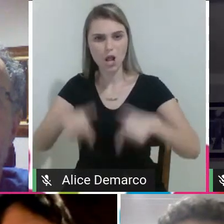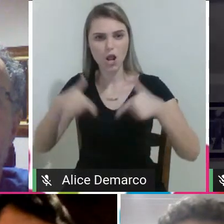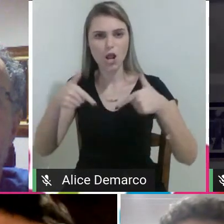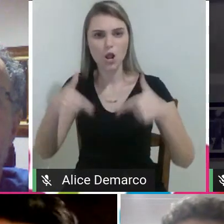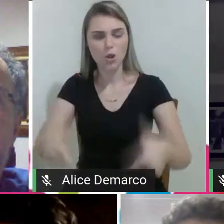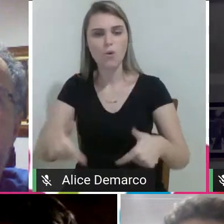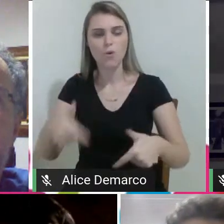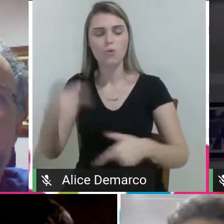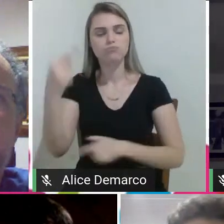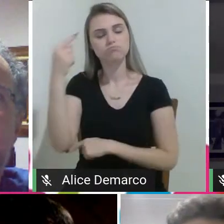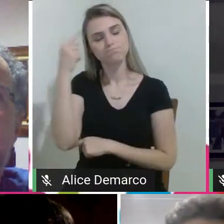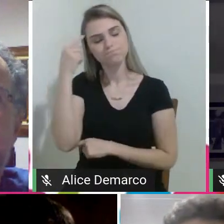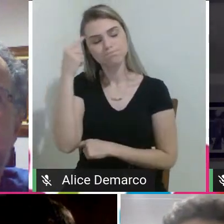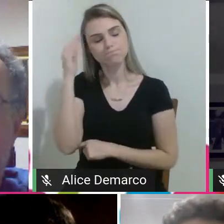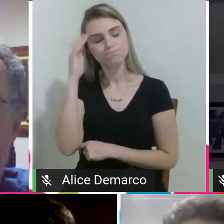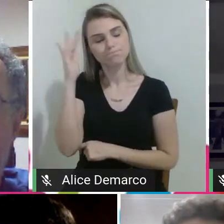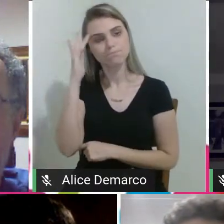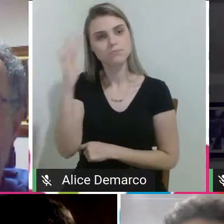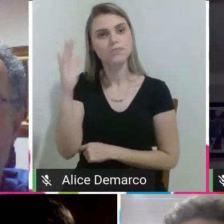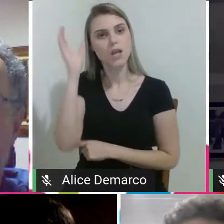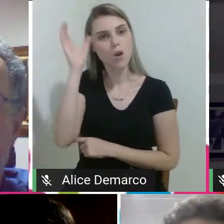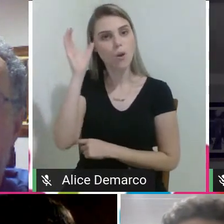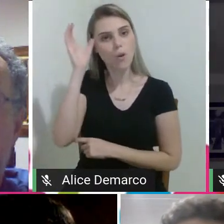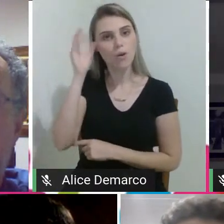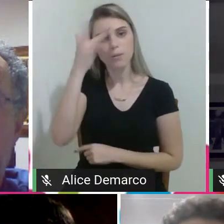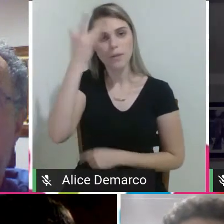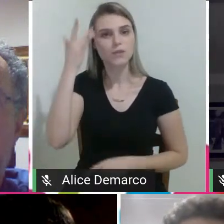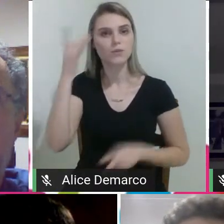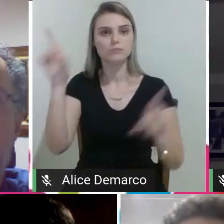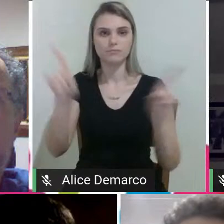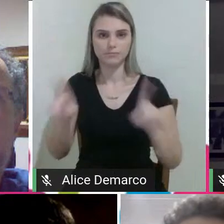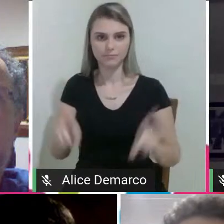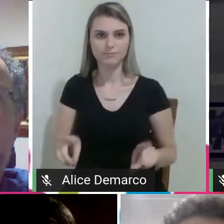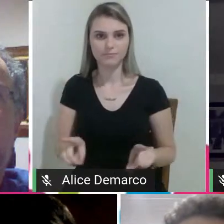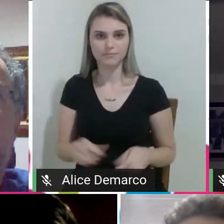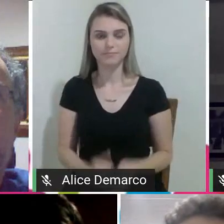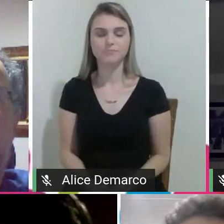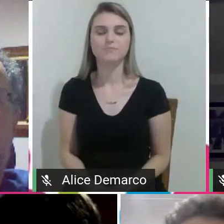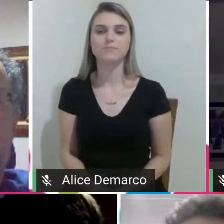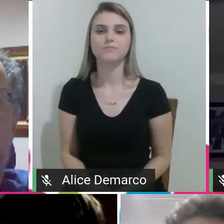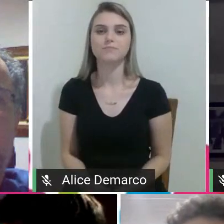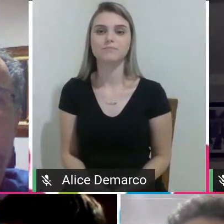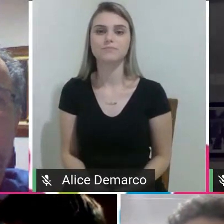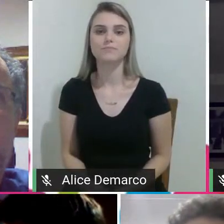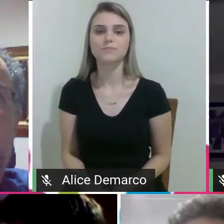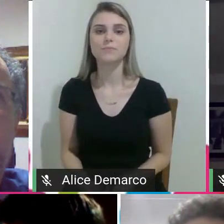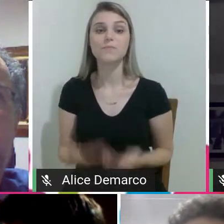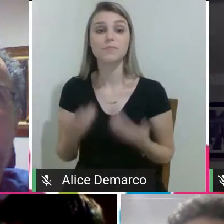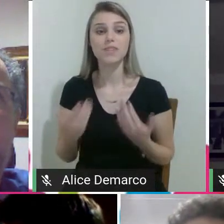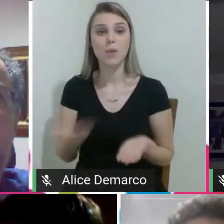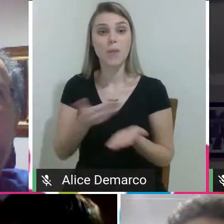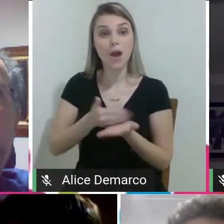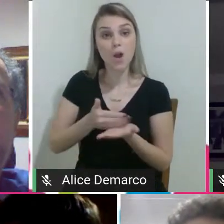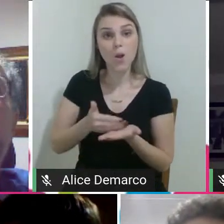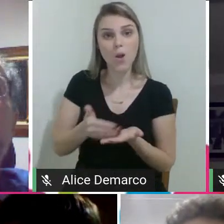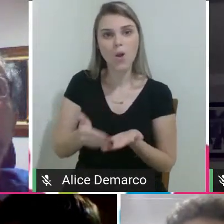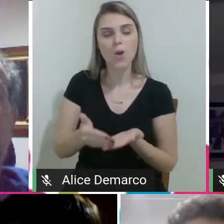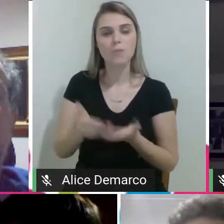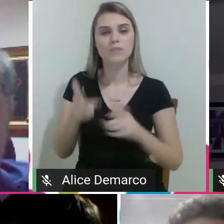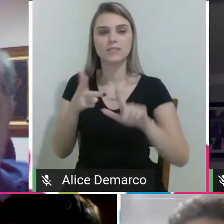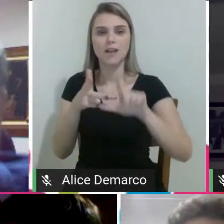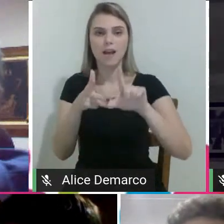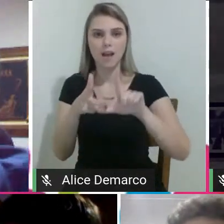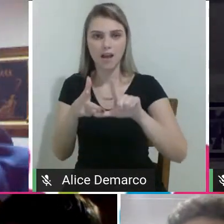conscientização da pessoa com deficiência. Bom, para iniciarmos, então, a nossa live, eu vou fazer a minha